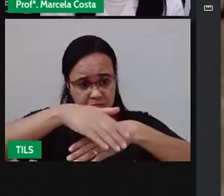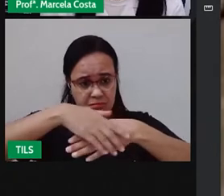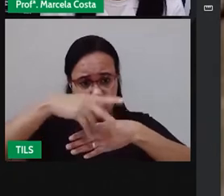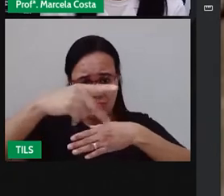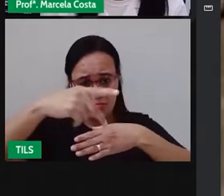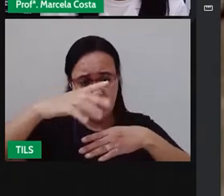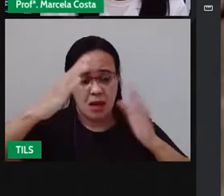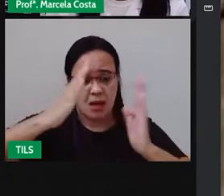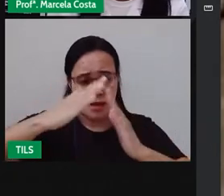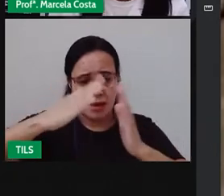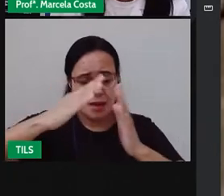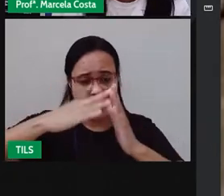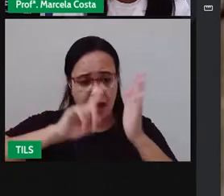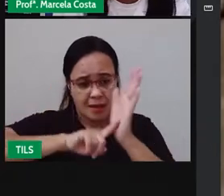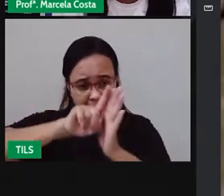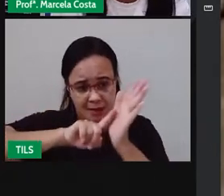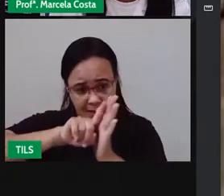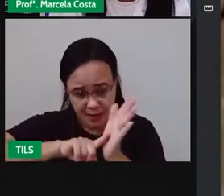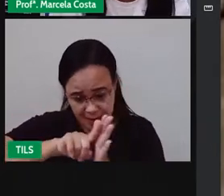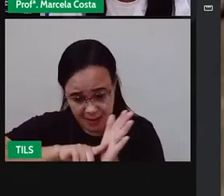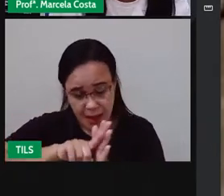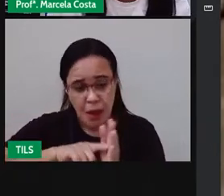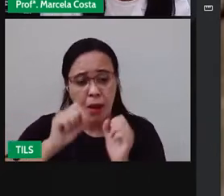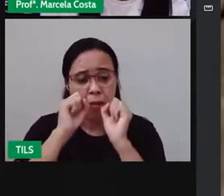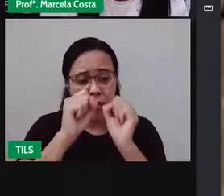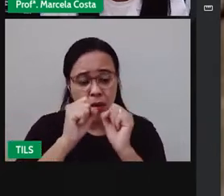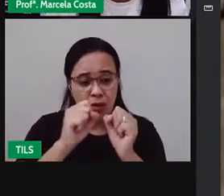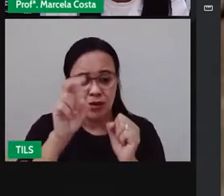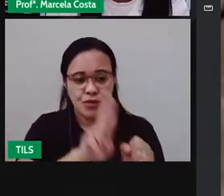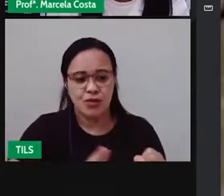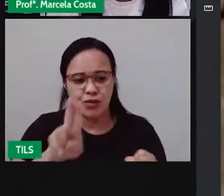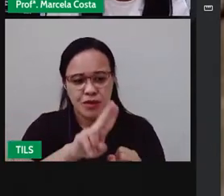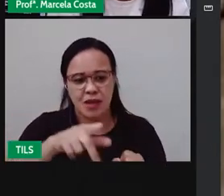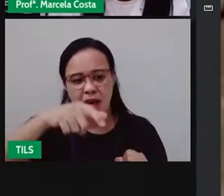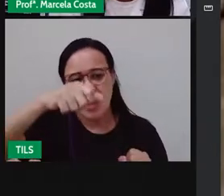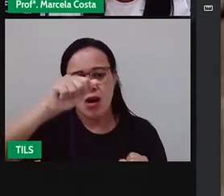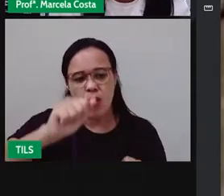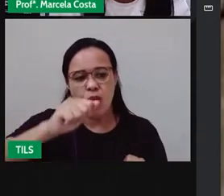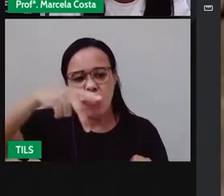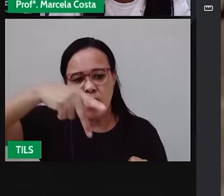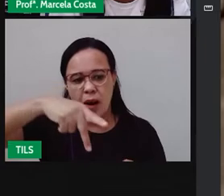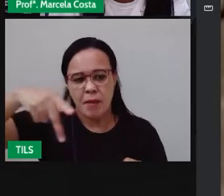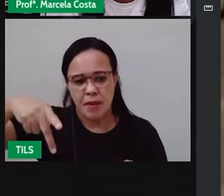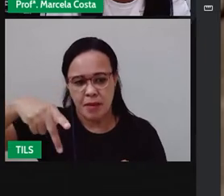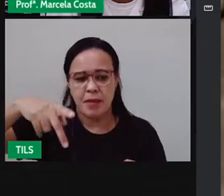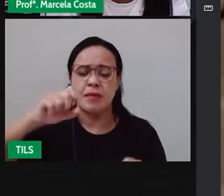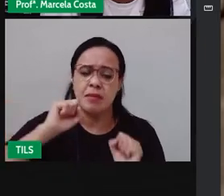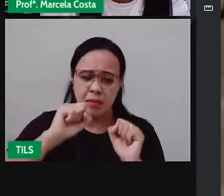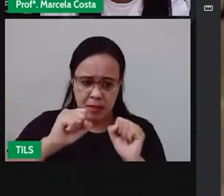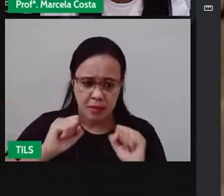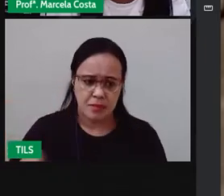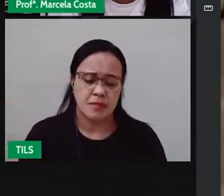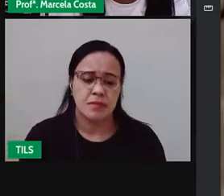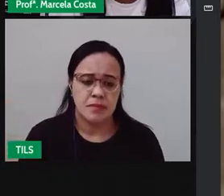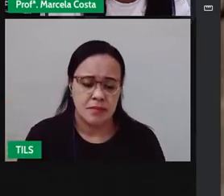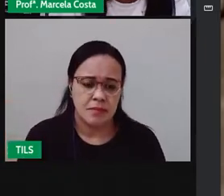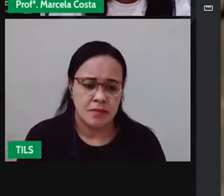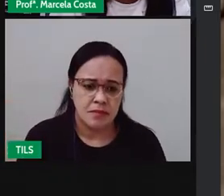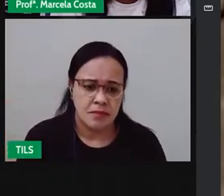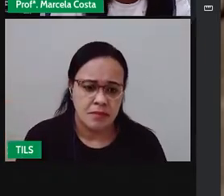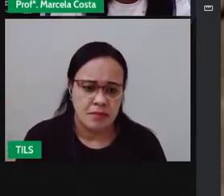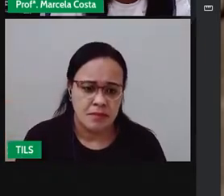usando esse aplicativo Google Earth. Tá bom? Eu vou botar aqui o